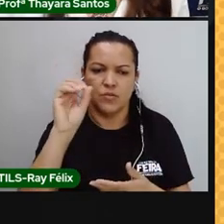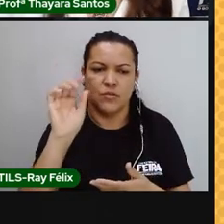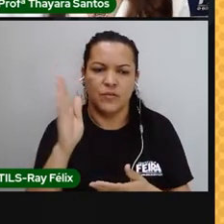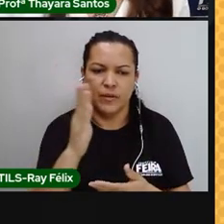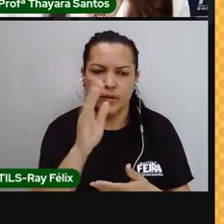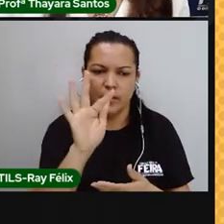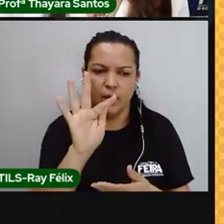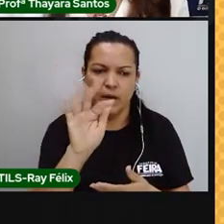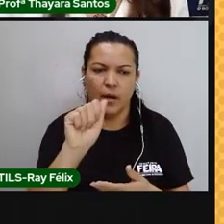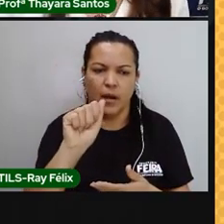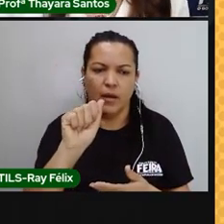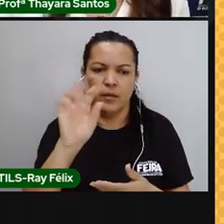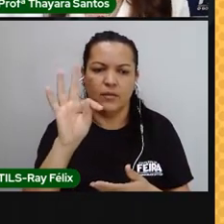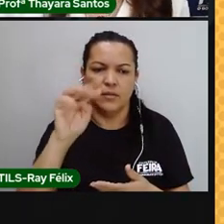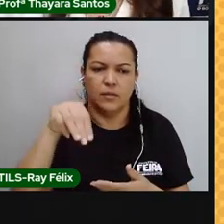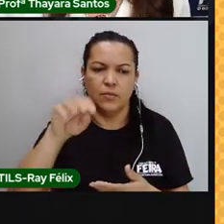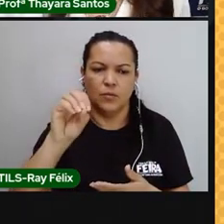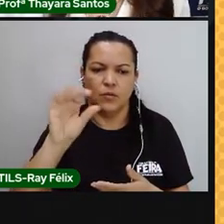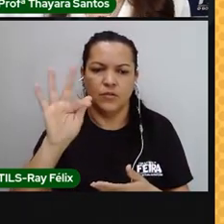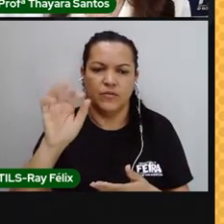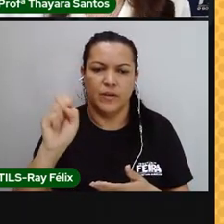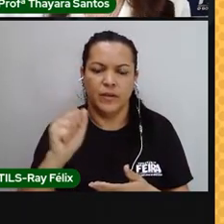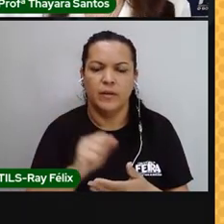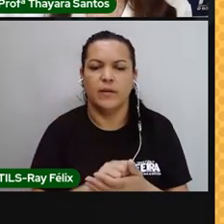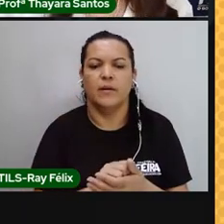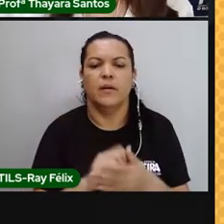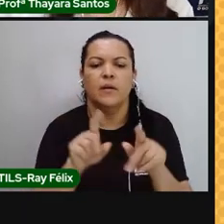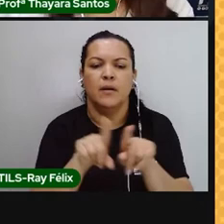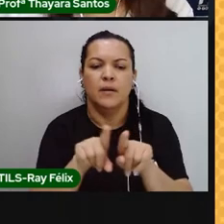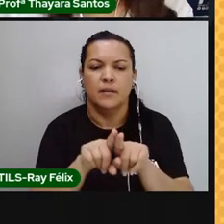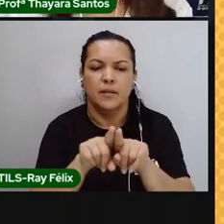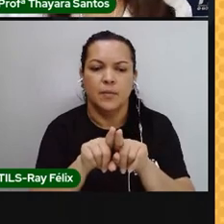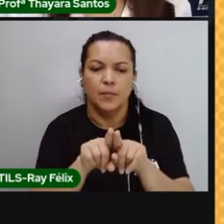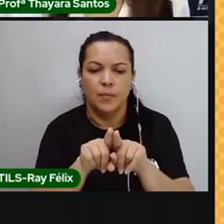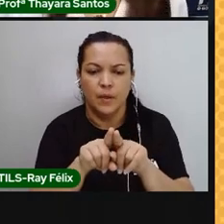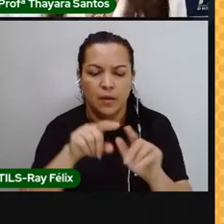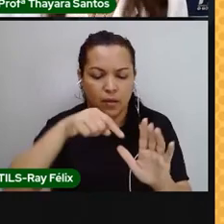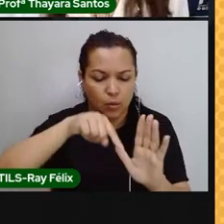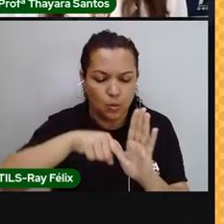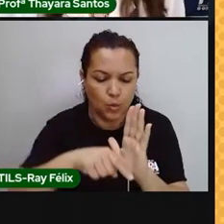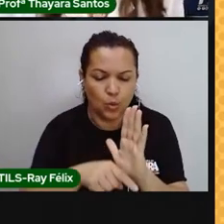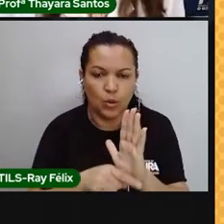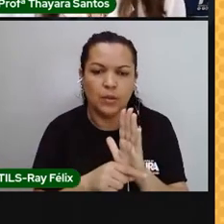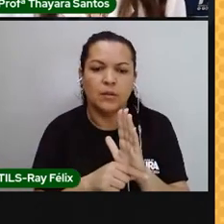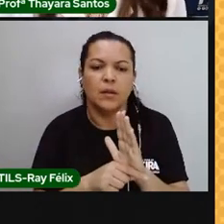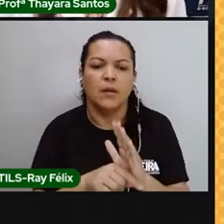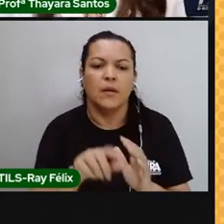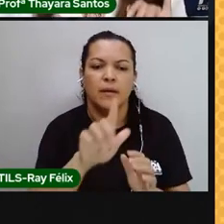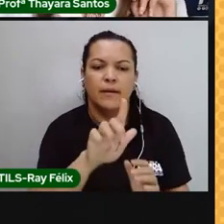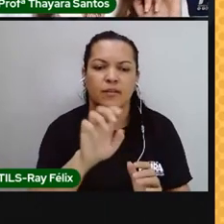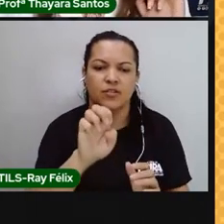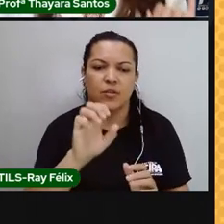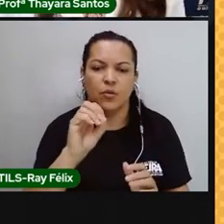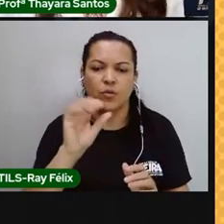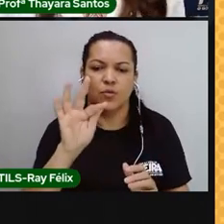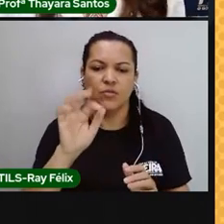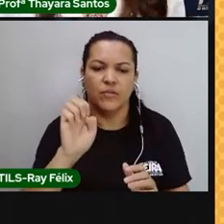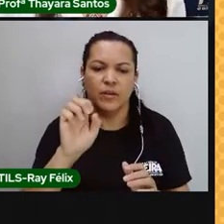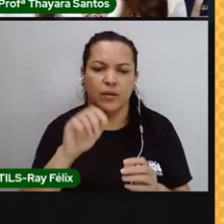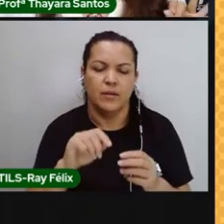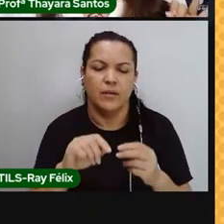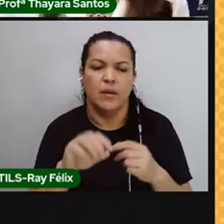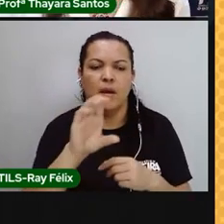ou seja, a camada de ar e de água. E as camadas internas da Terra formam a geosfera, que é formada pela crosta